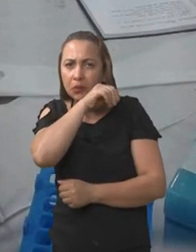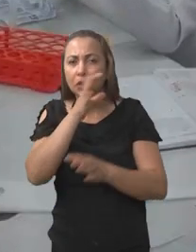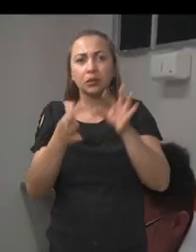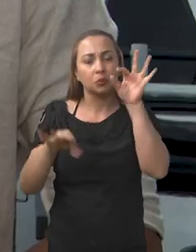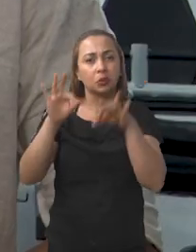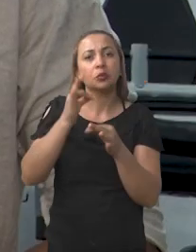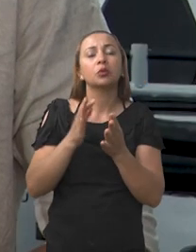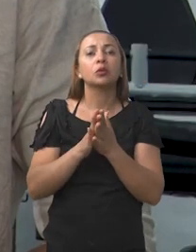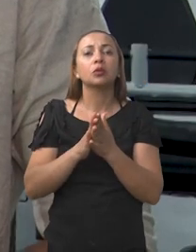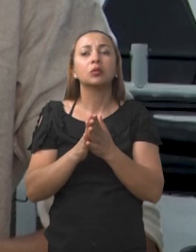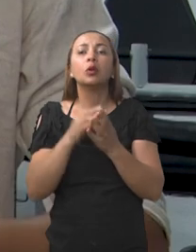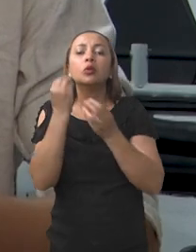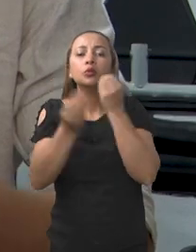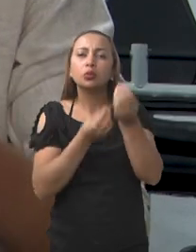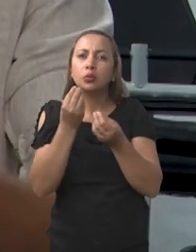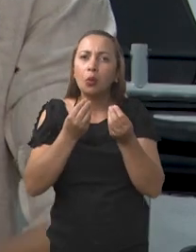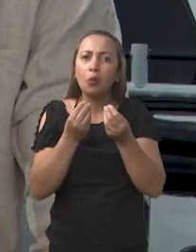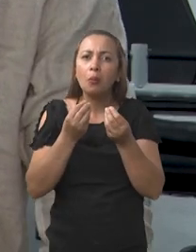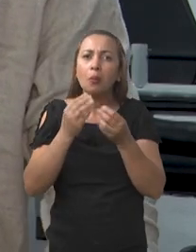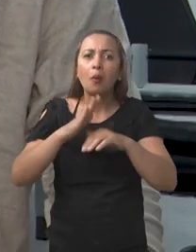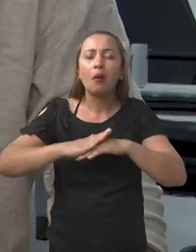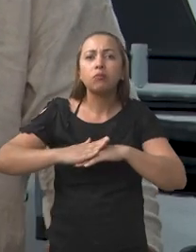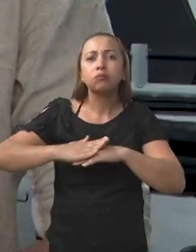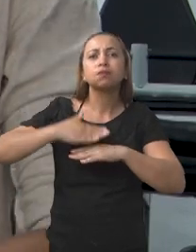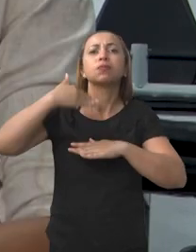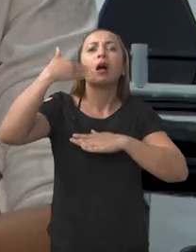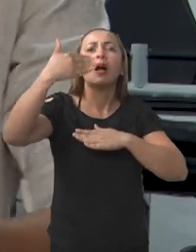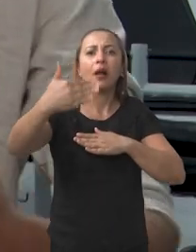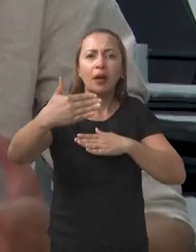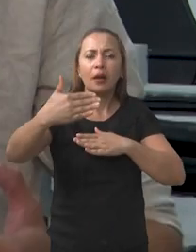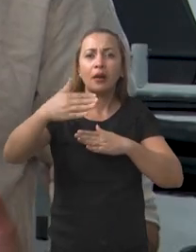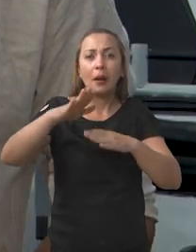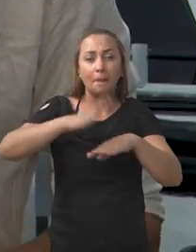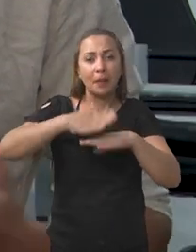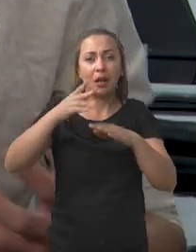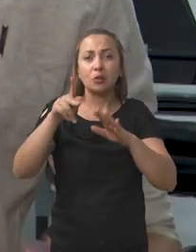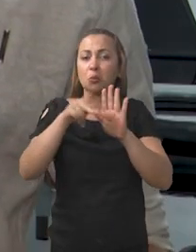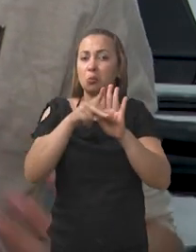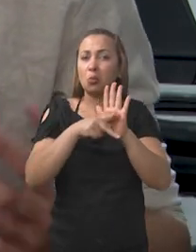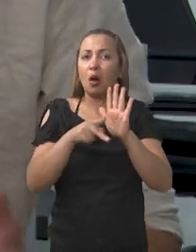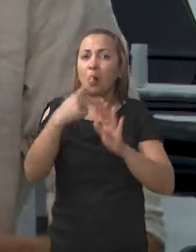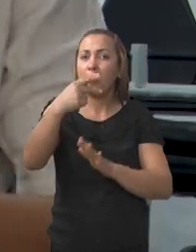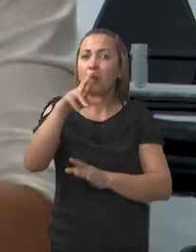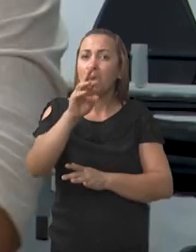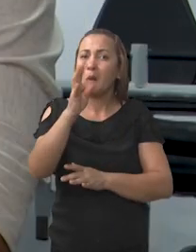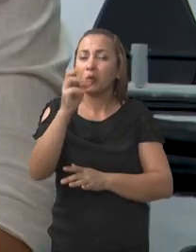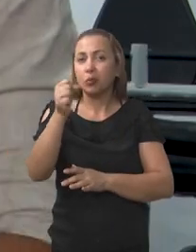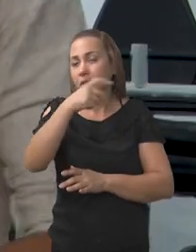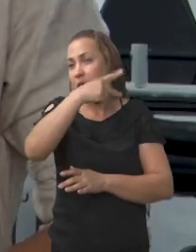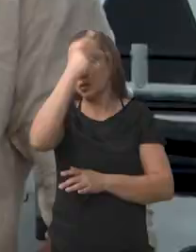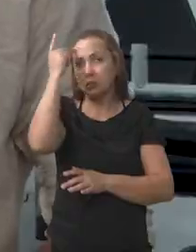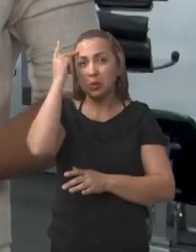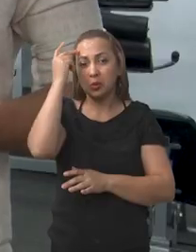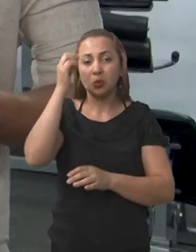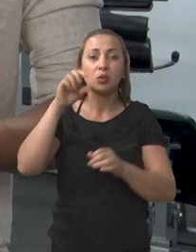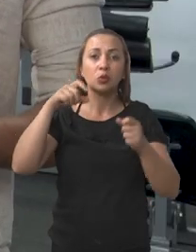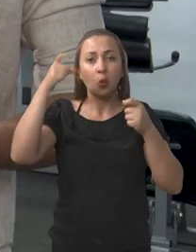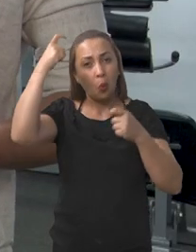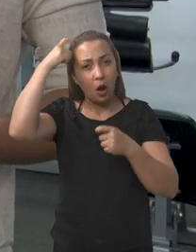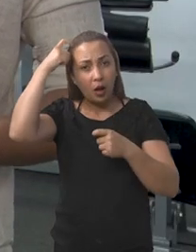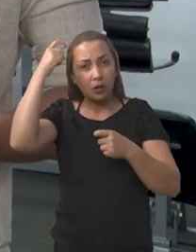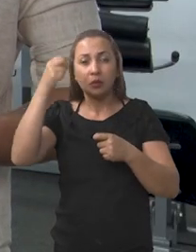laboratório. A forma de extrapolar esse protocolo dos humanos para os camudongos foi